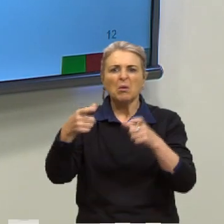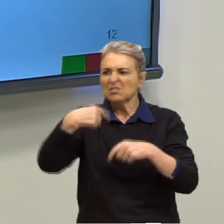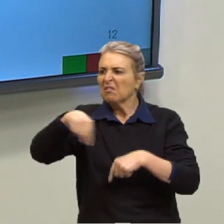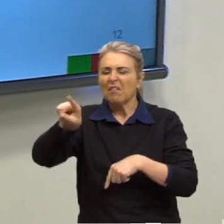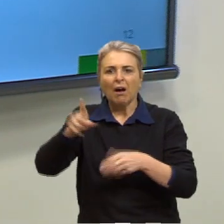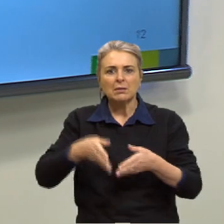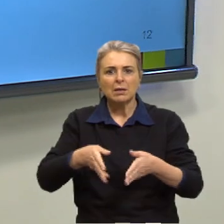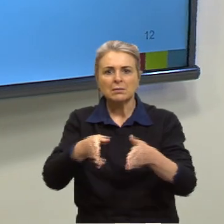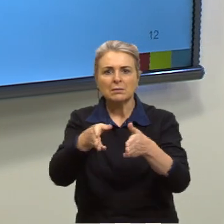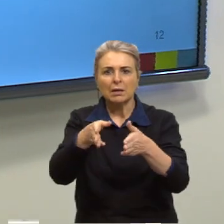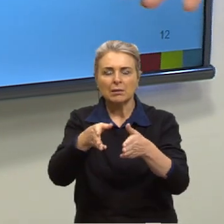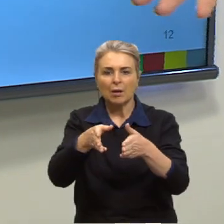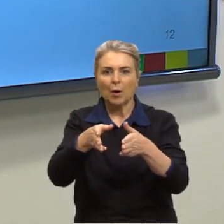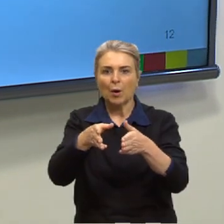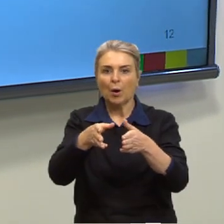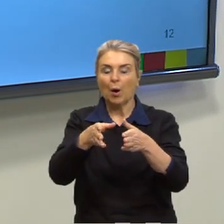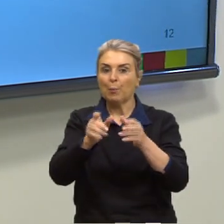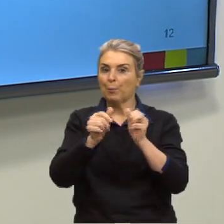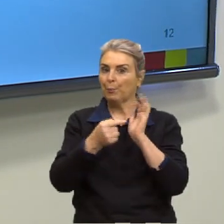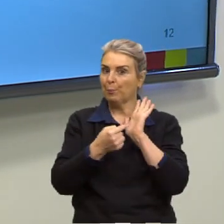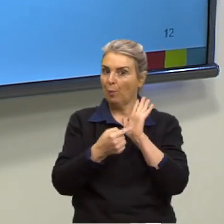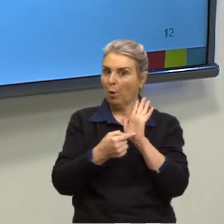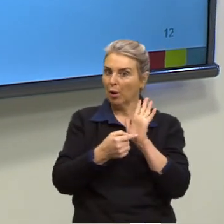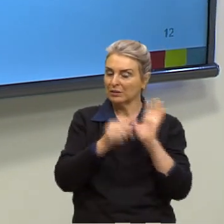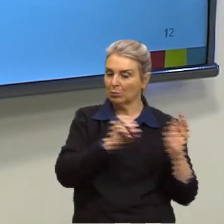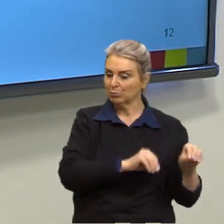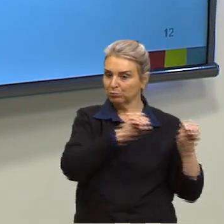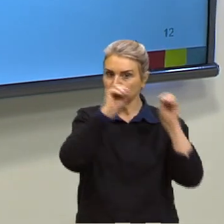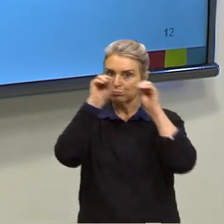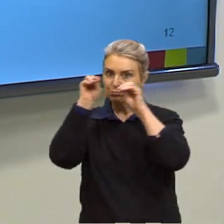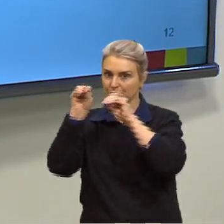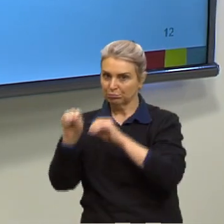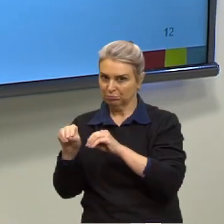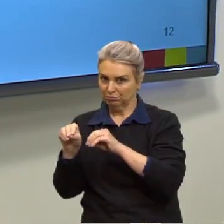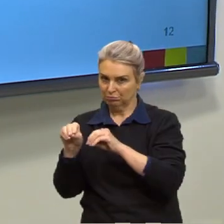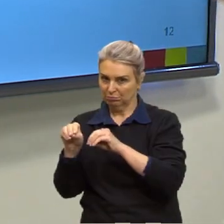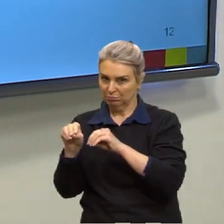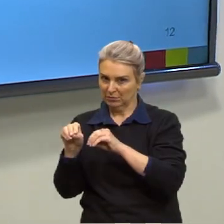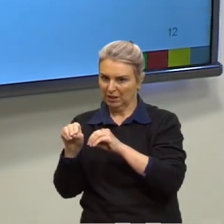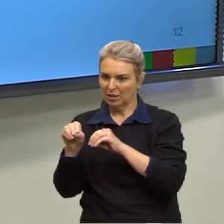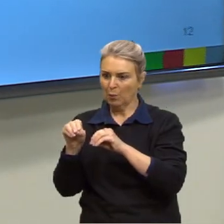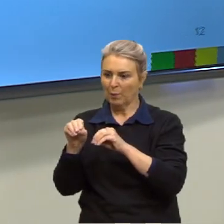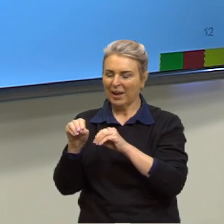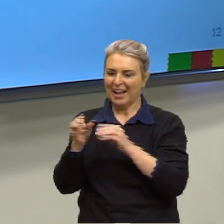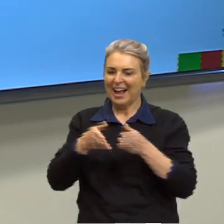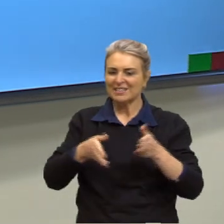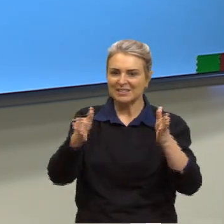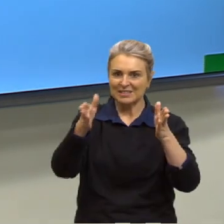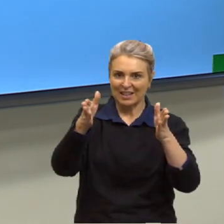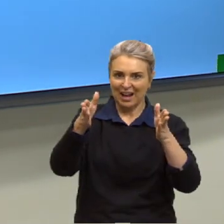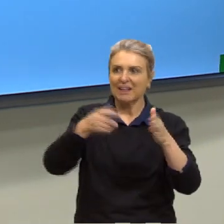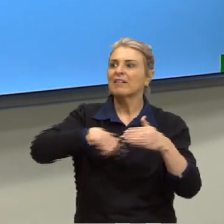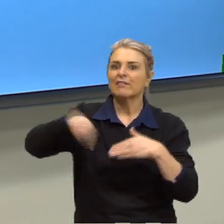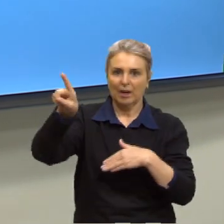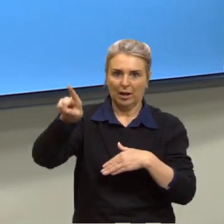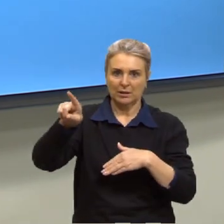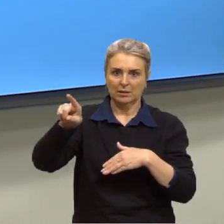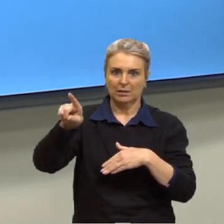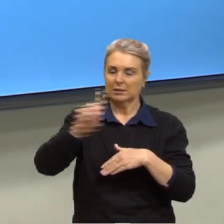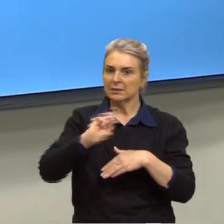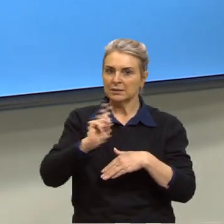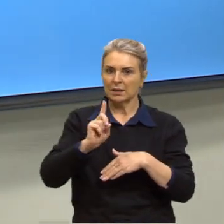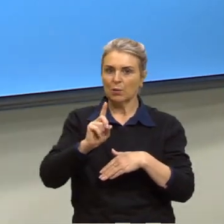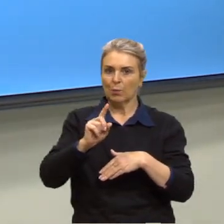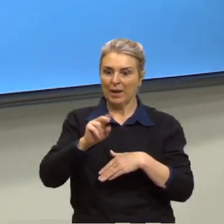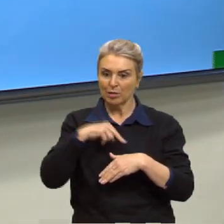um deslocamento e não, para onde ela nos leva, onde nós podemos ir através da